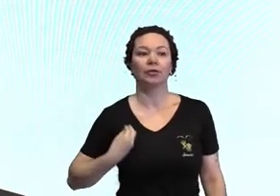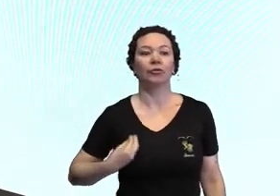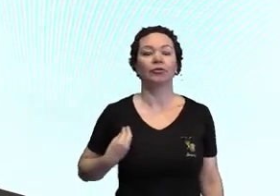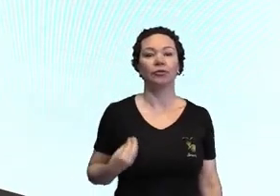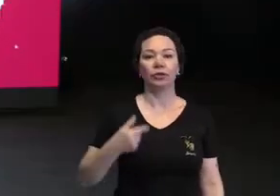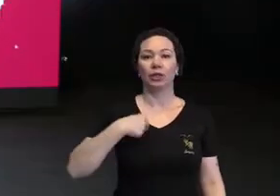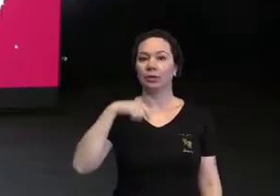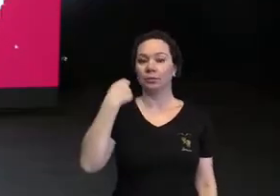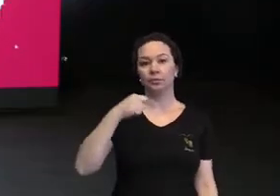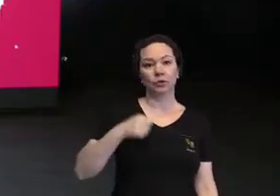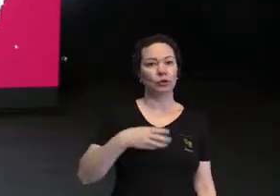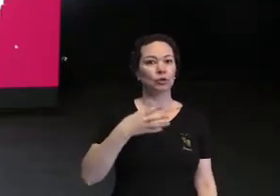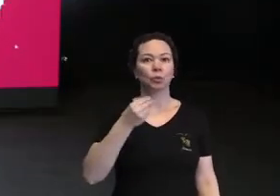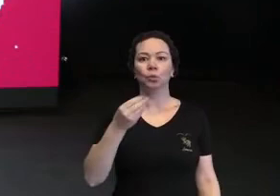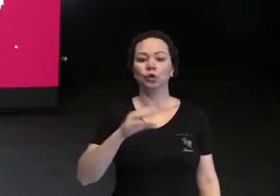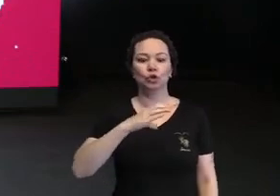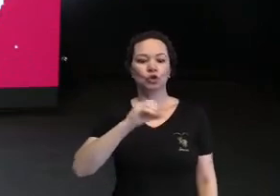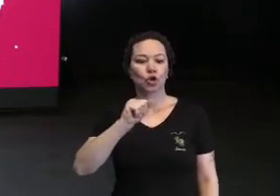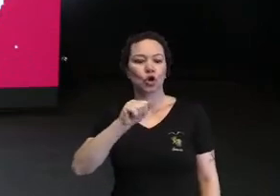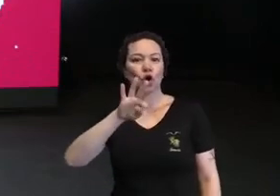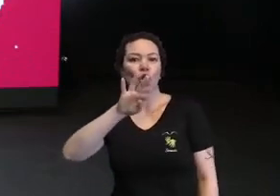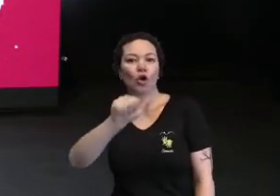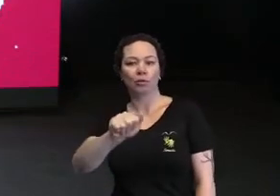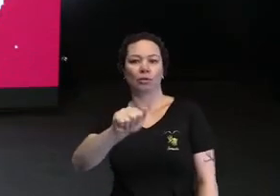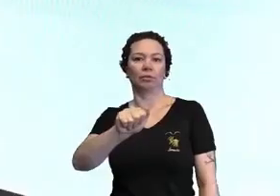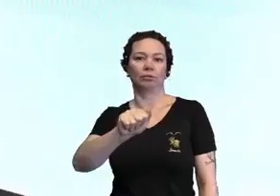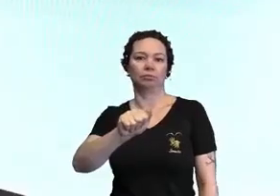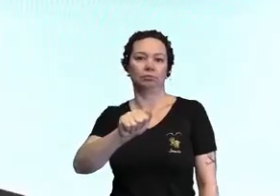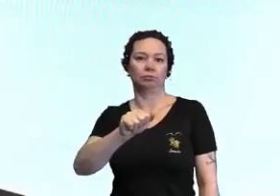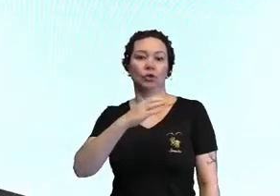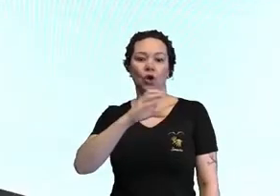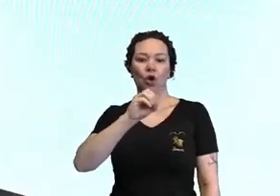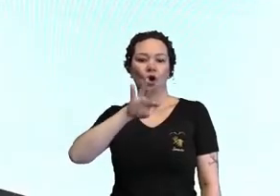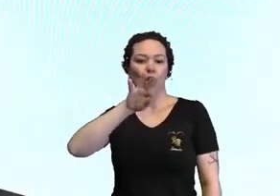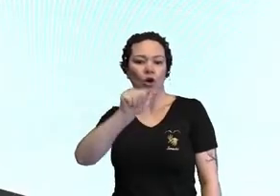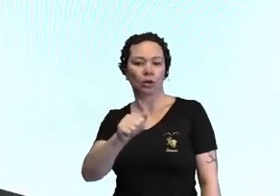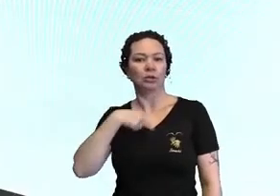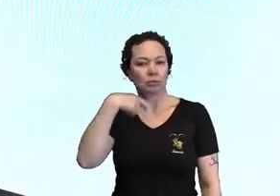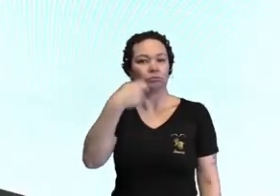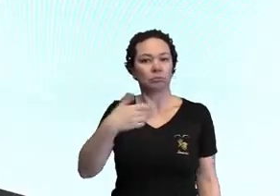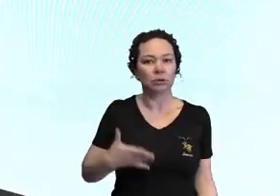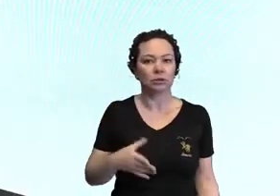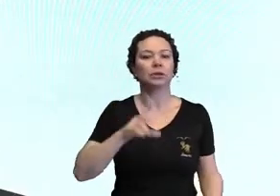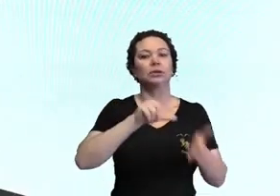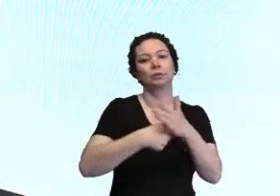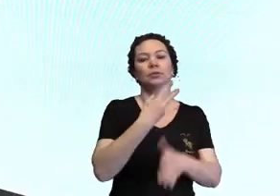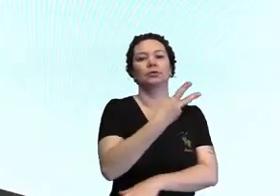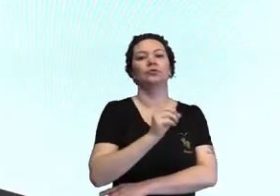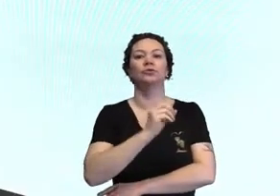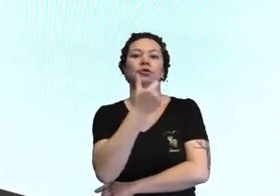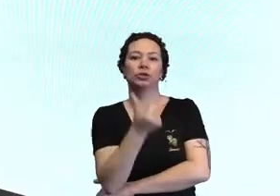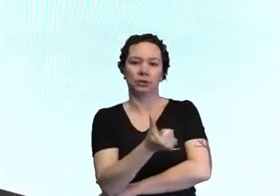cara, eu preciso muito das cotas. Eu preciso muito das cotas. E aí, em 2016,